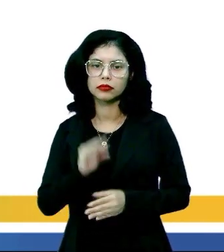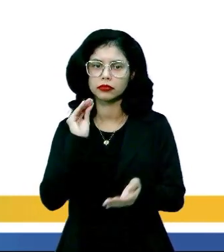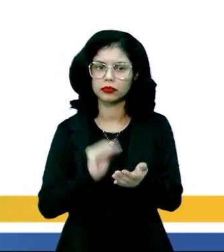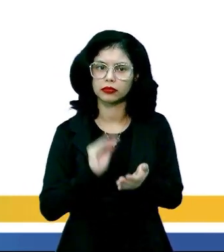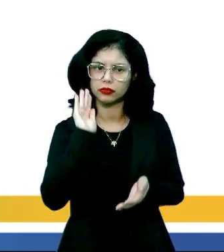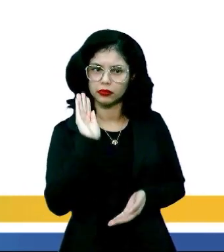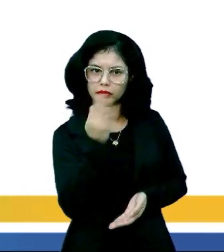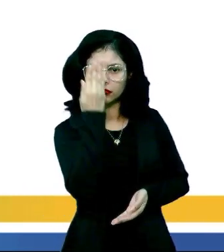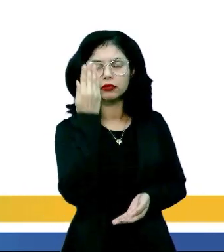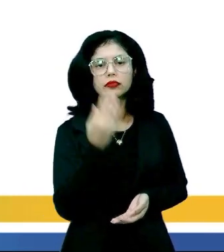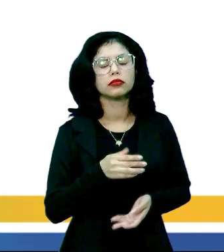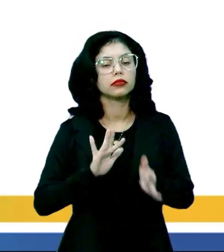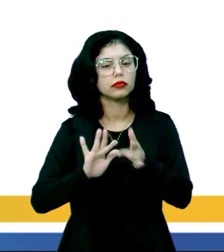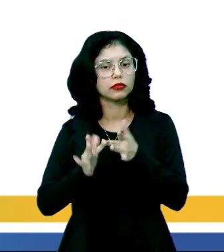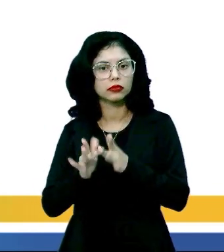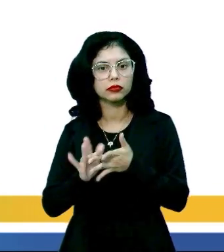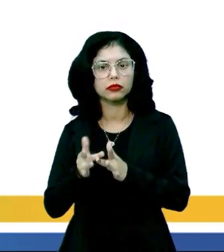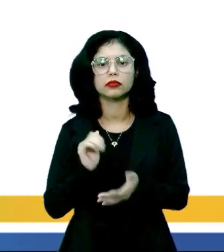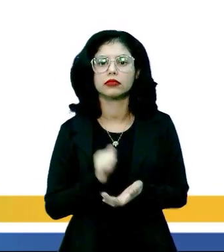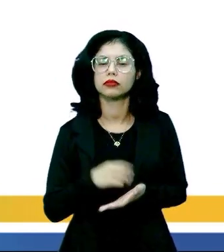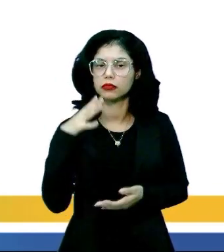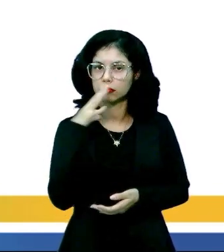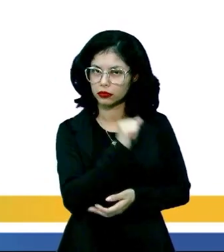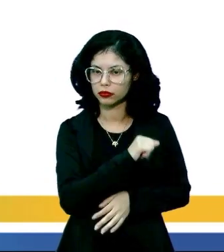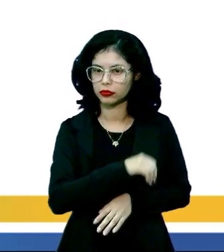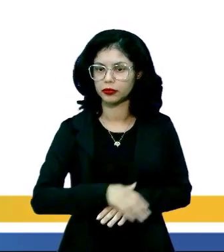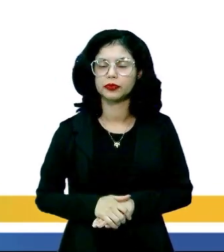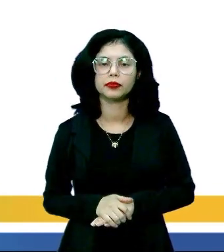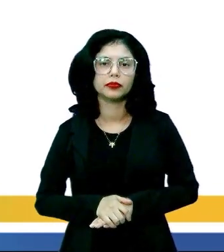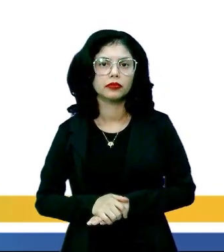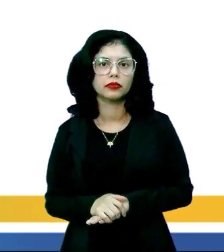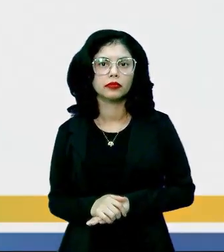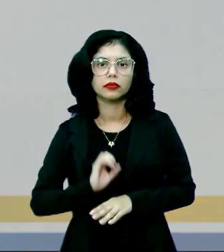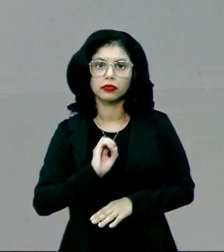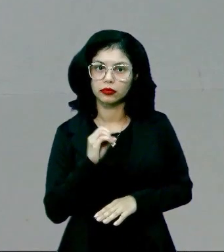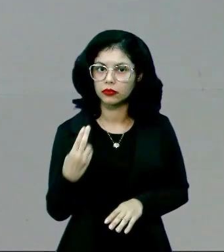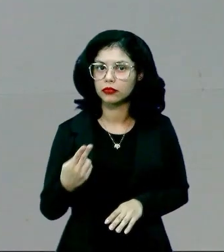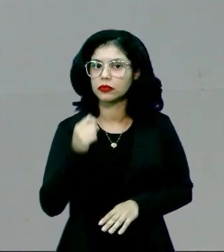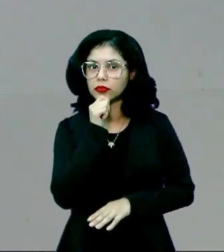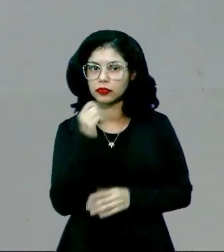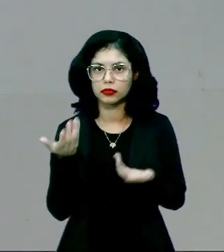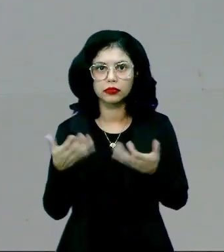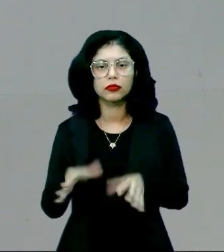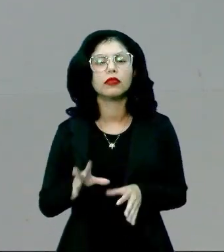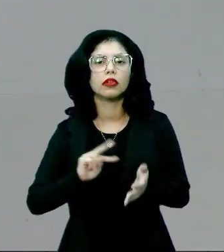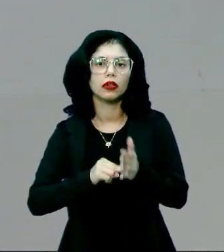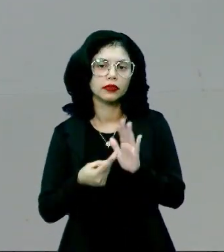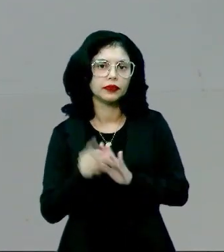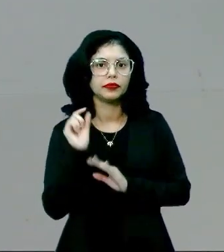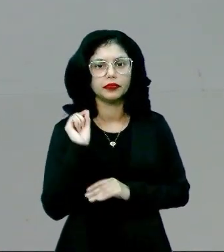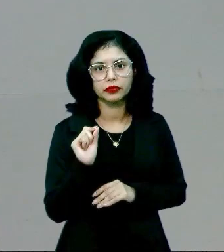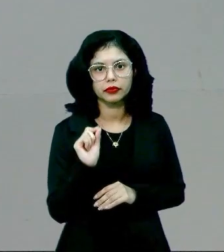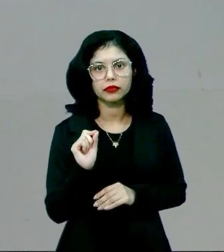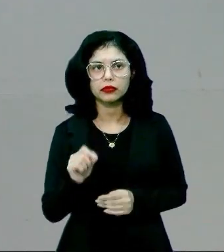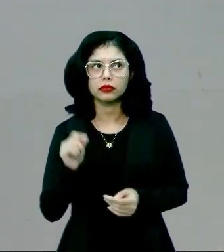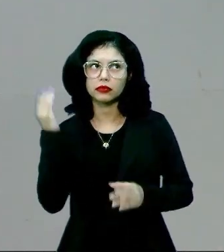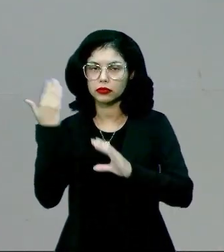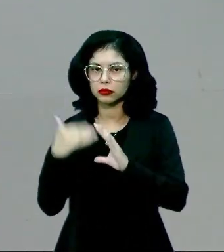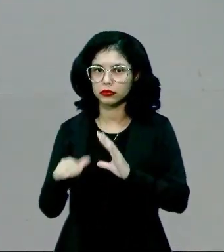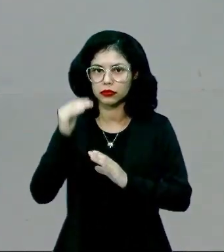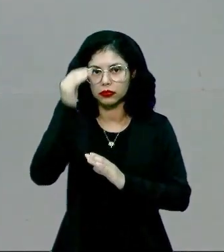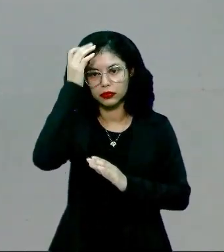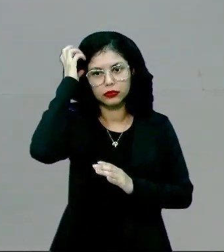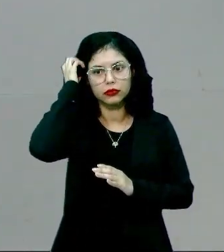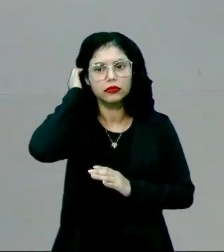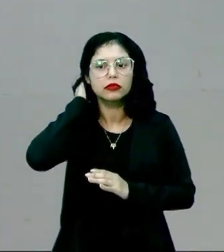Falsa impressão de contato imediato e instantâneo. Ou seja, não quer dizer que porque você enviou uma